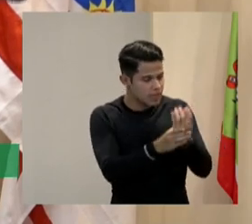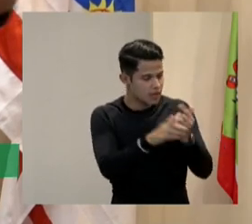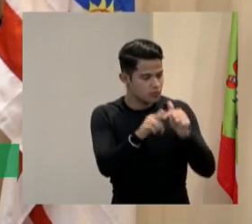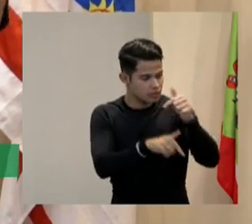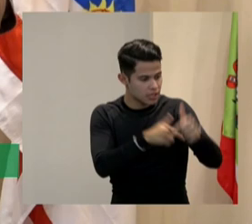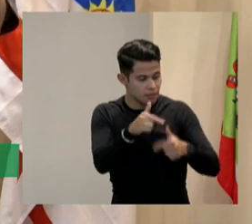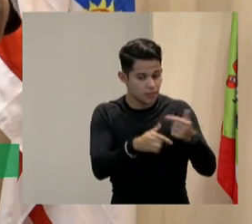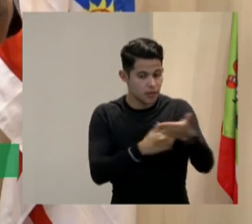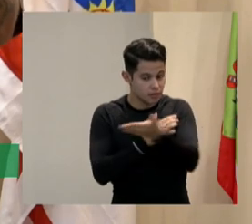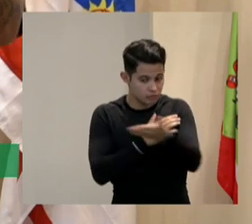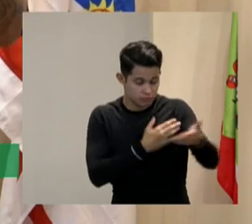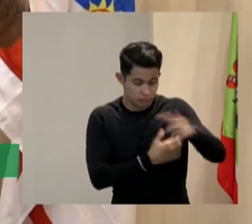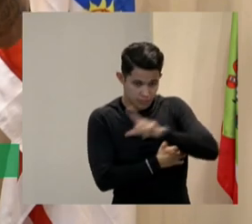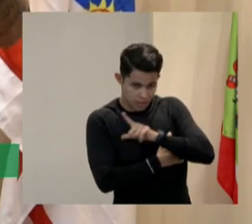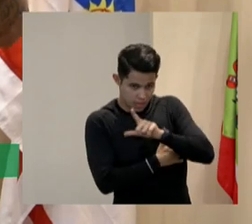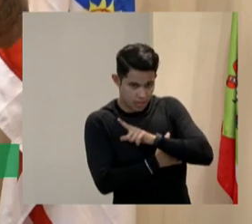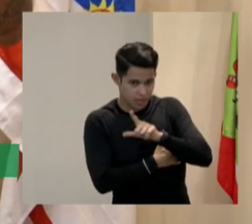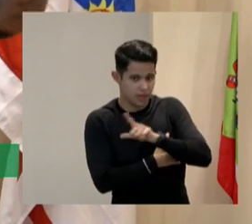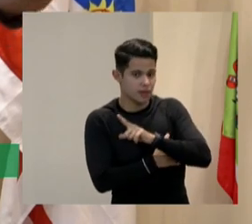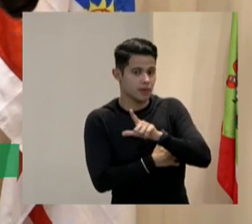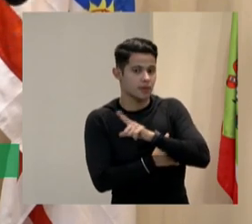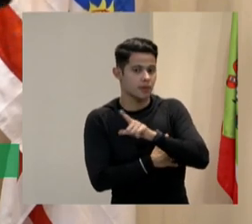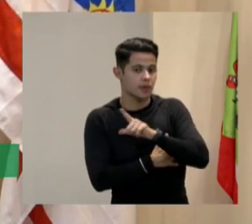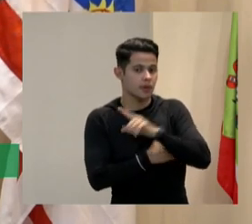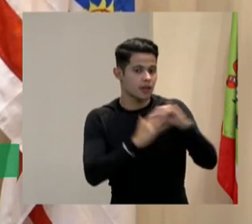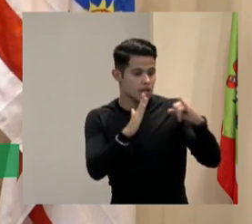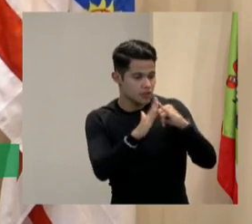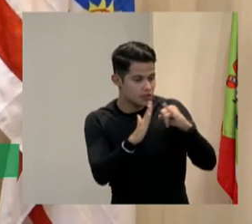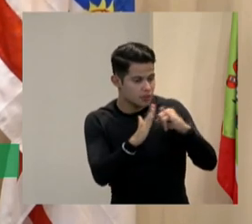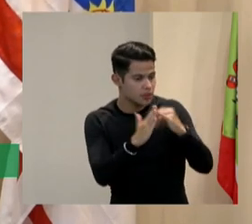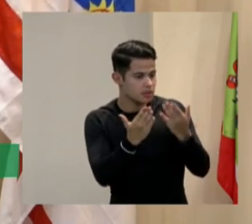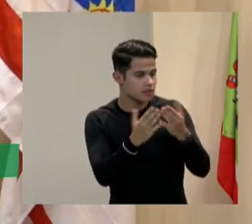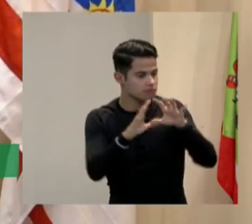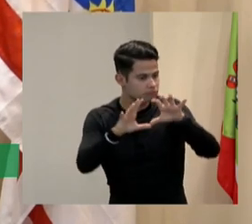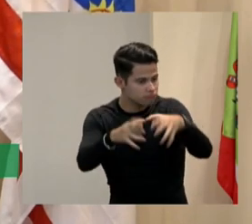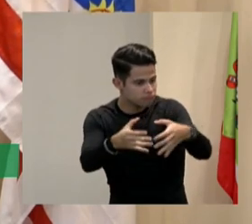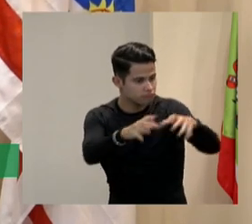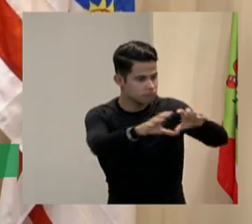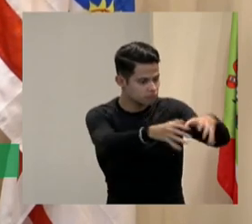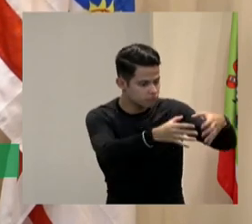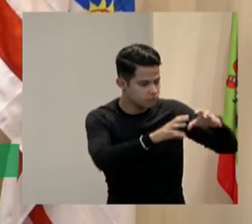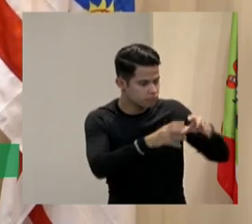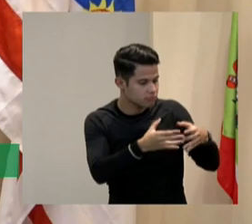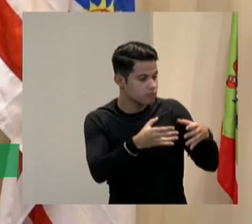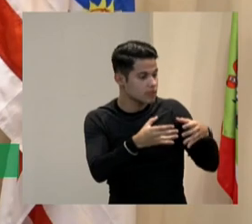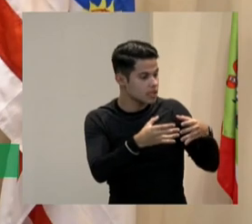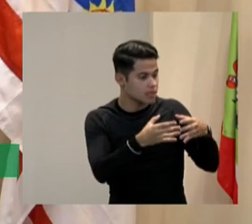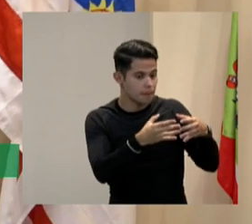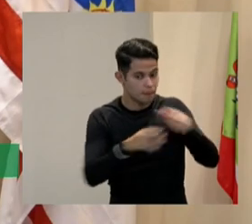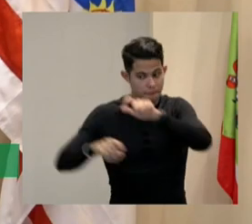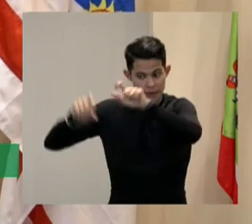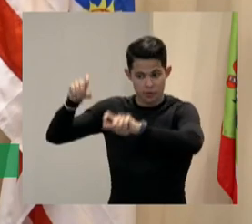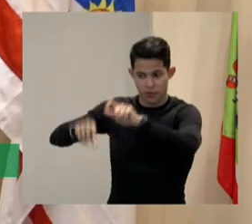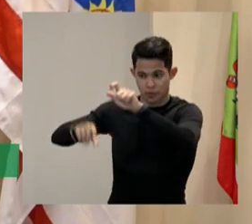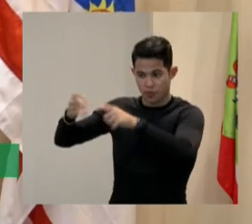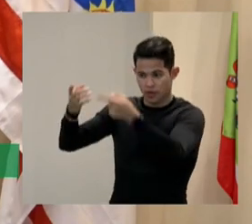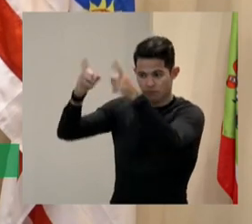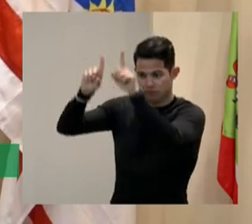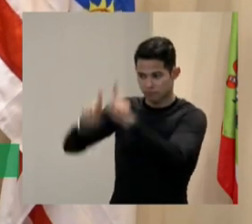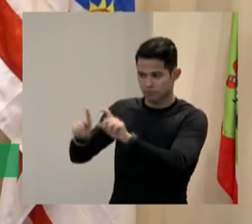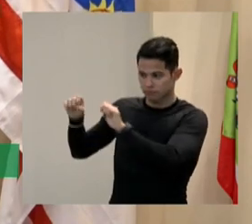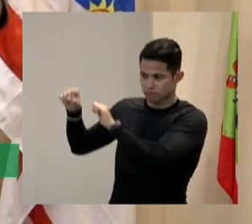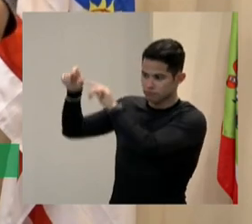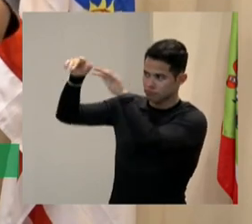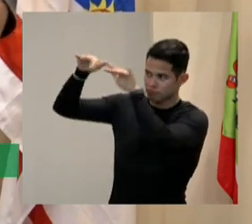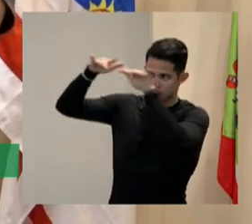você tem aqui as instituições mandem as pessoas com deficiência estejam aqui e as empresas venham as empresas